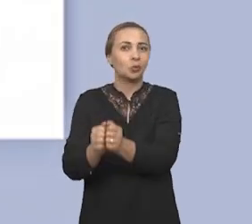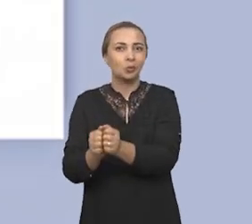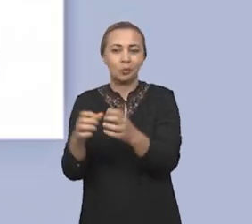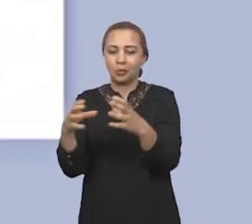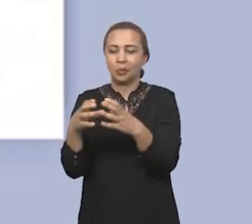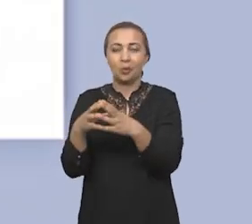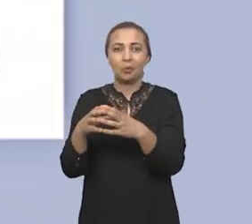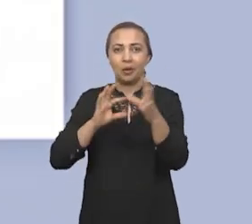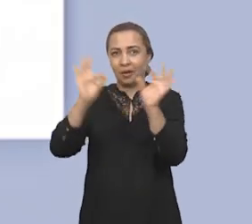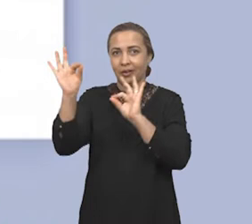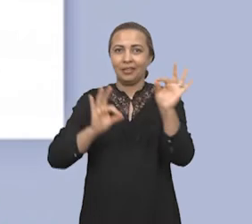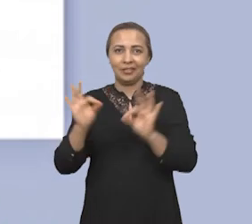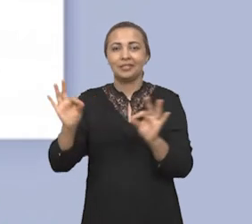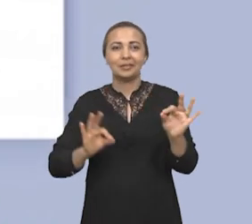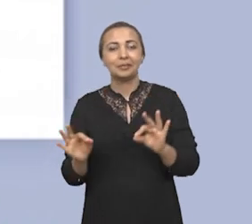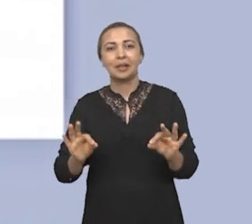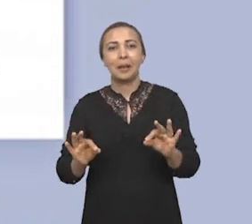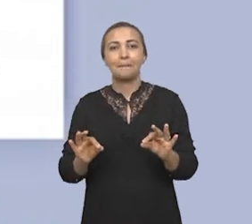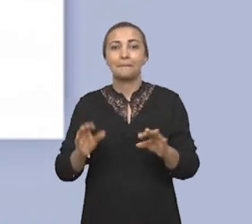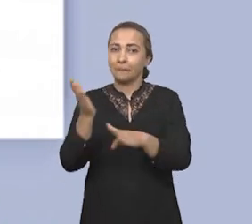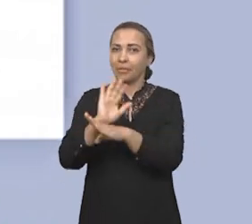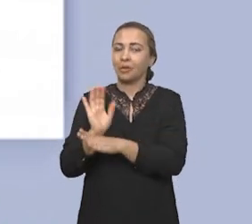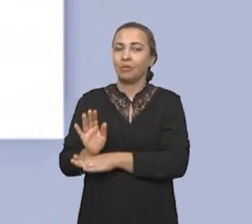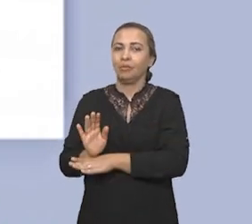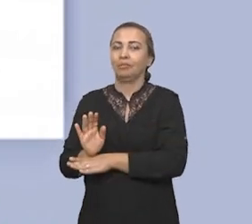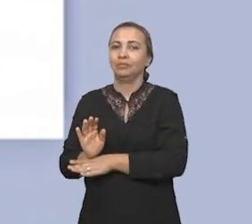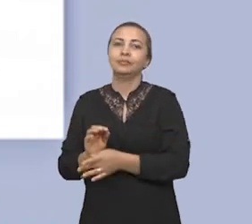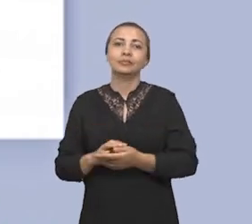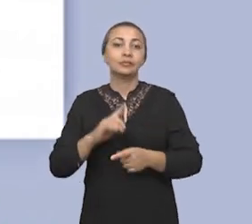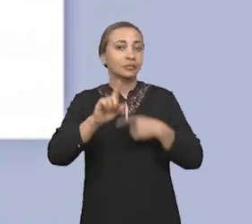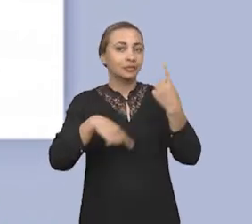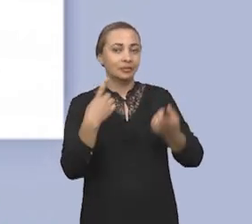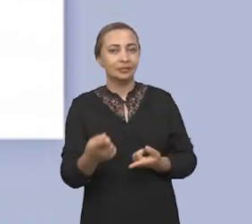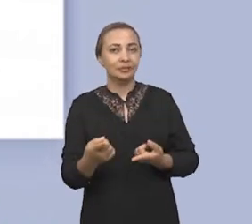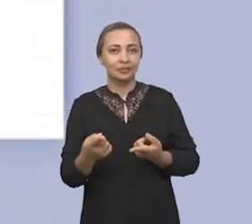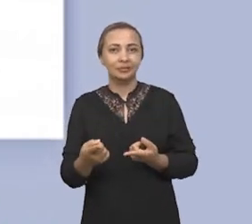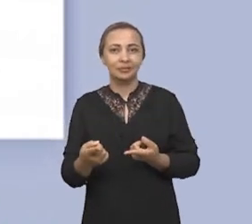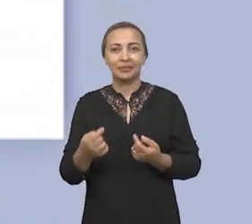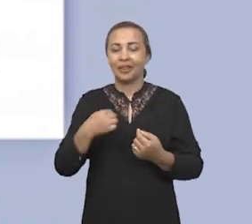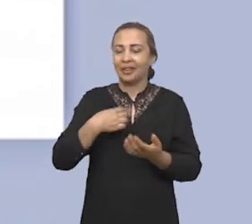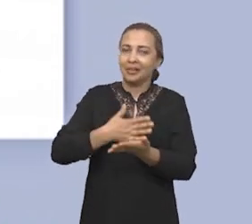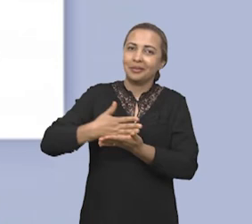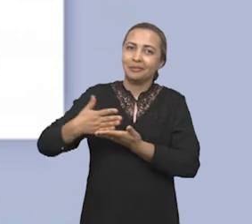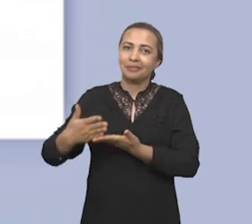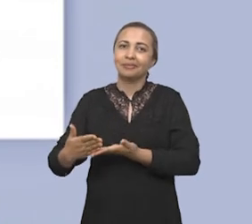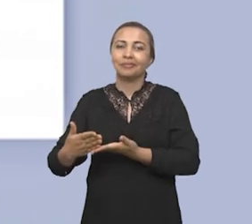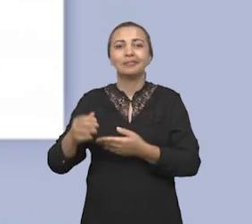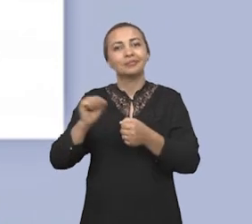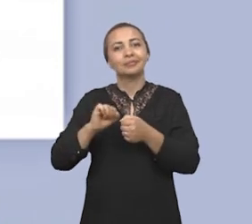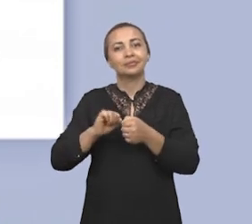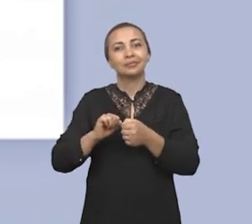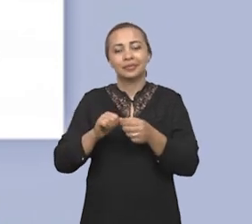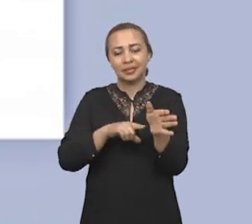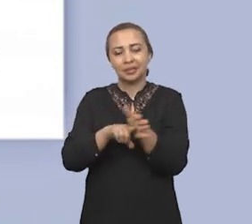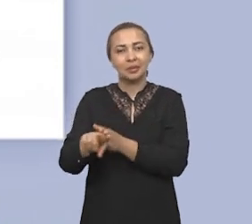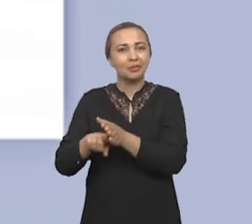da equipe que montava esse vídeo. Depois disso, eu comecei a fazer